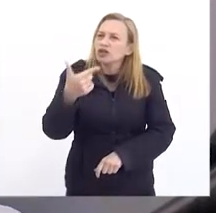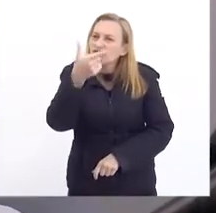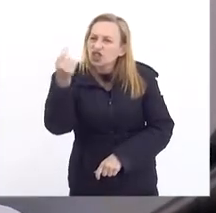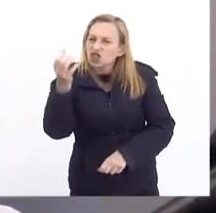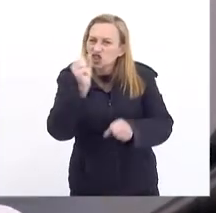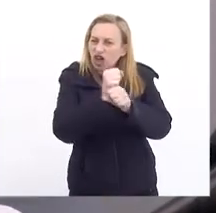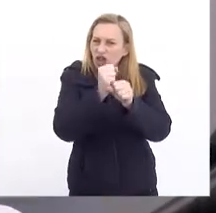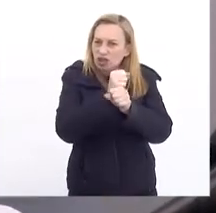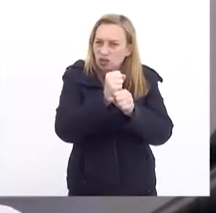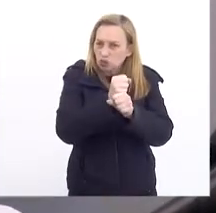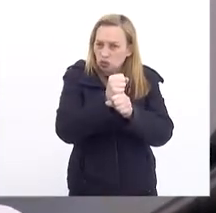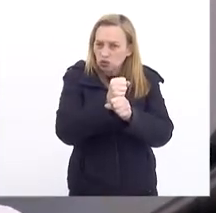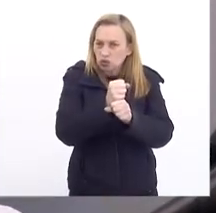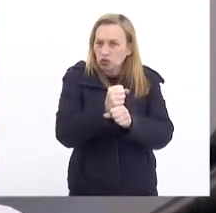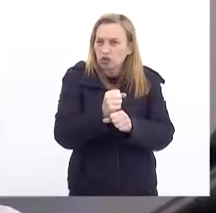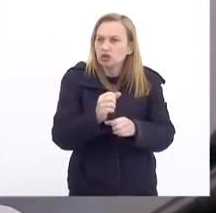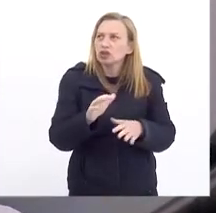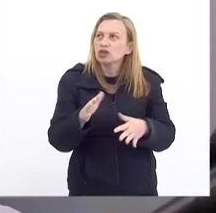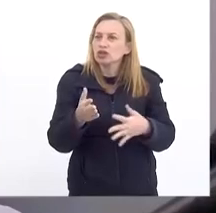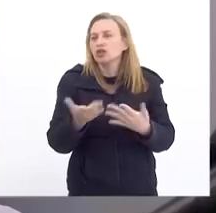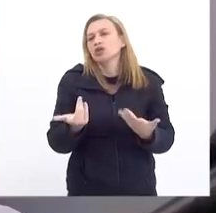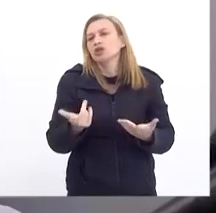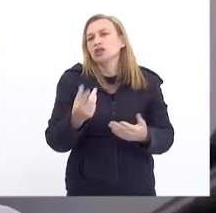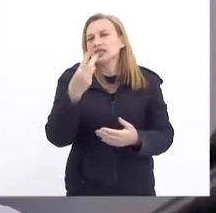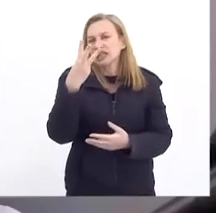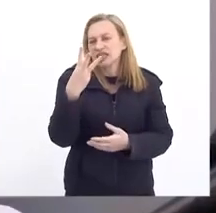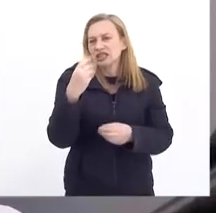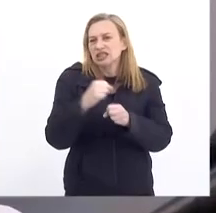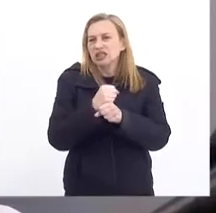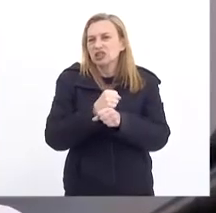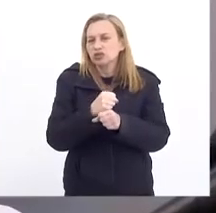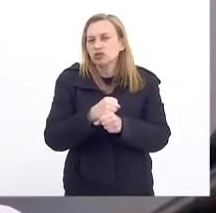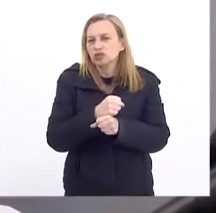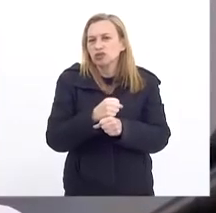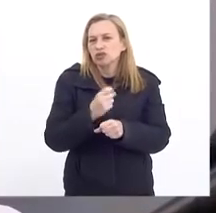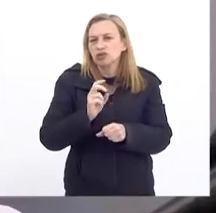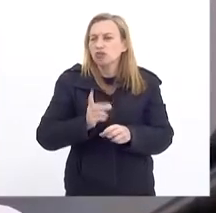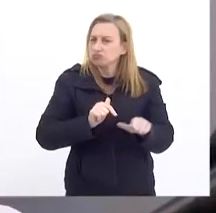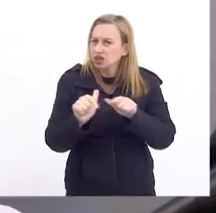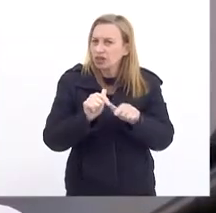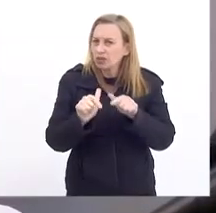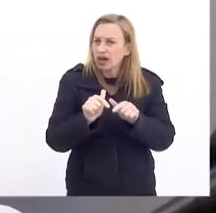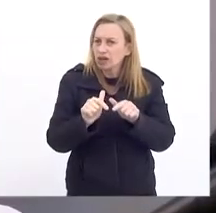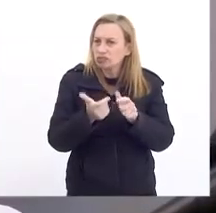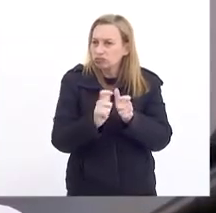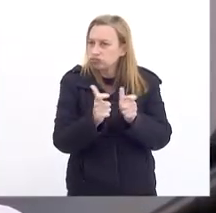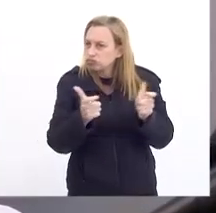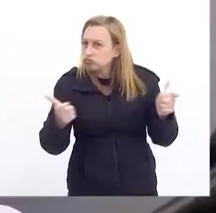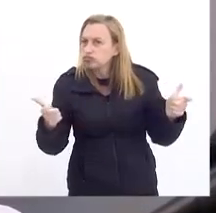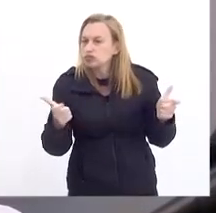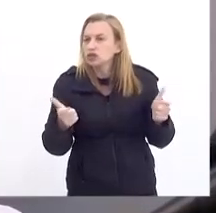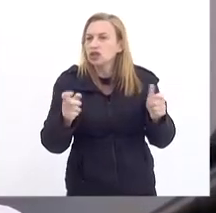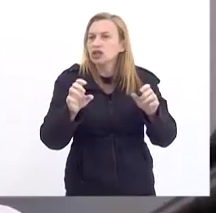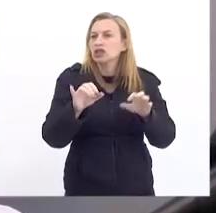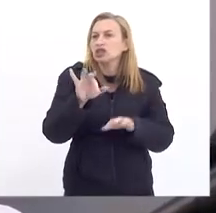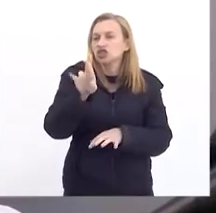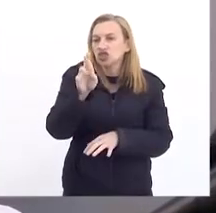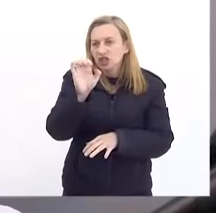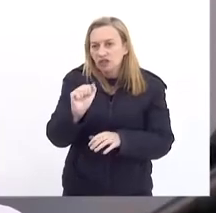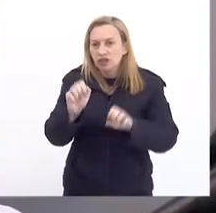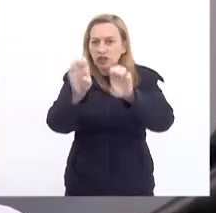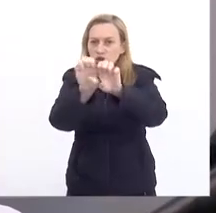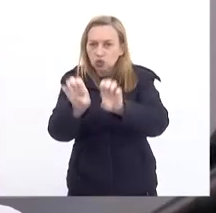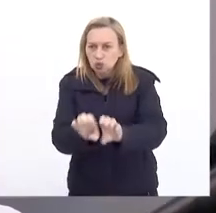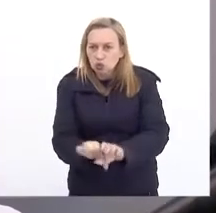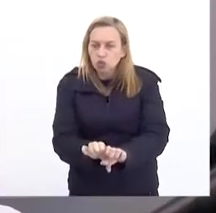anos, porque, na verdade, eles serão feitos os próximos três, mas é um trabalho imenso de infraestrutura para